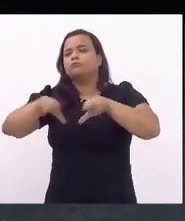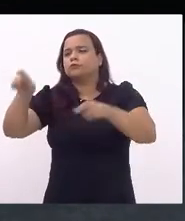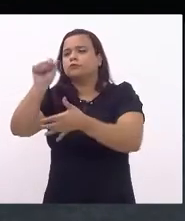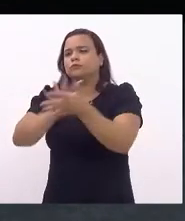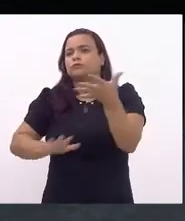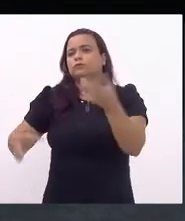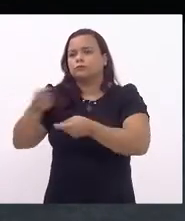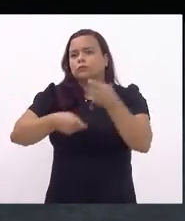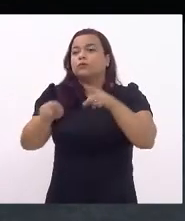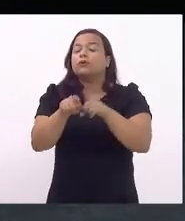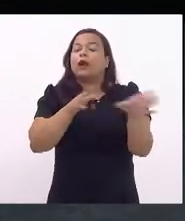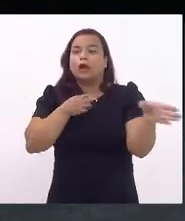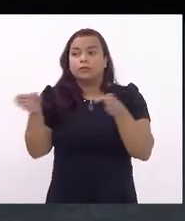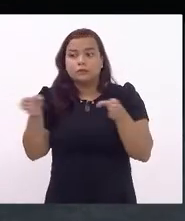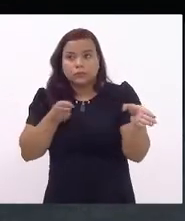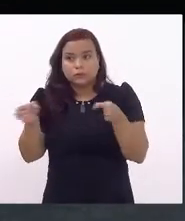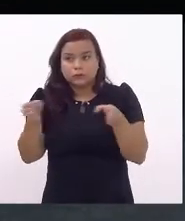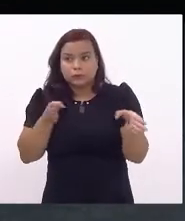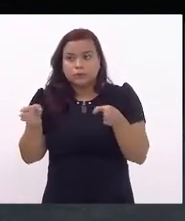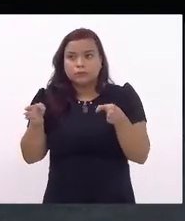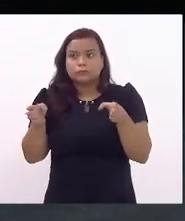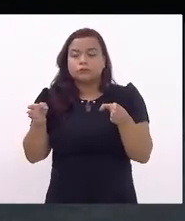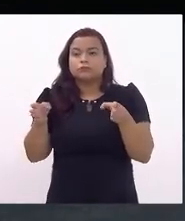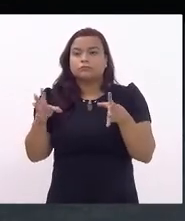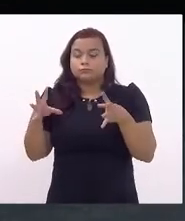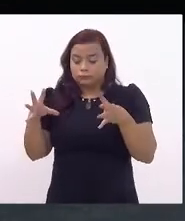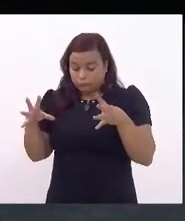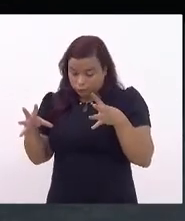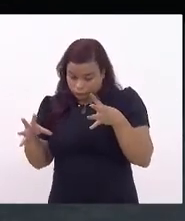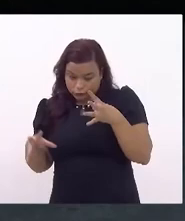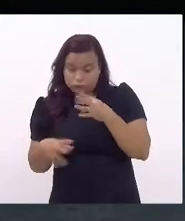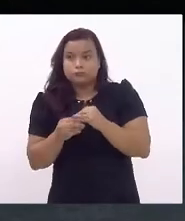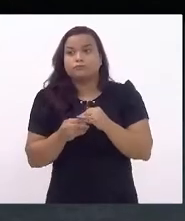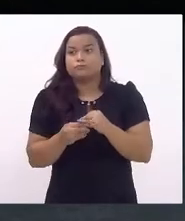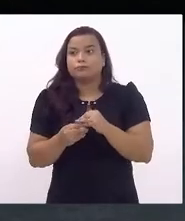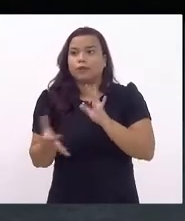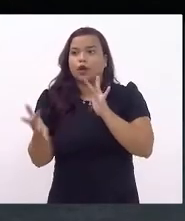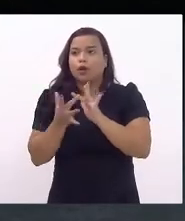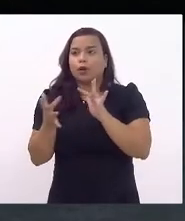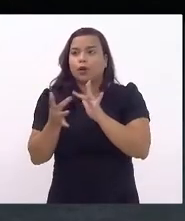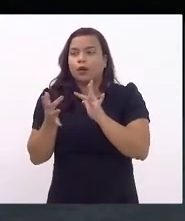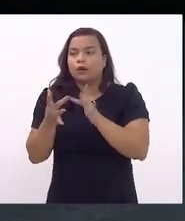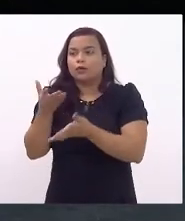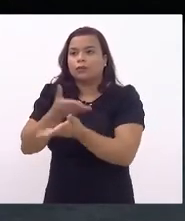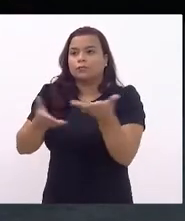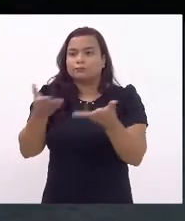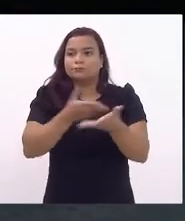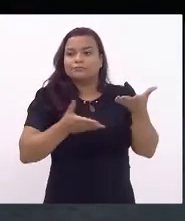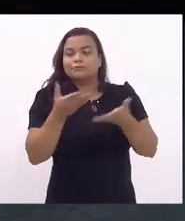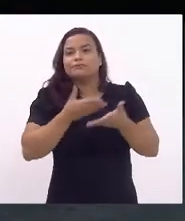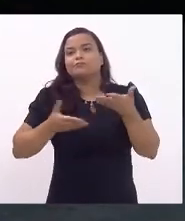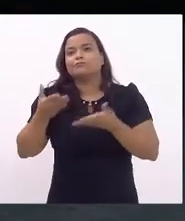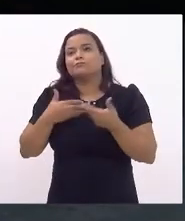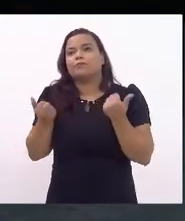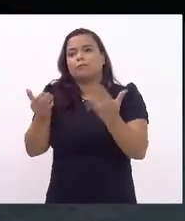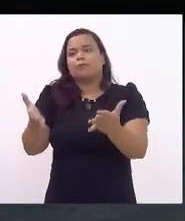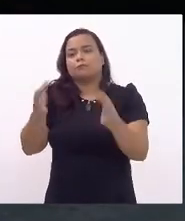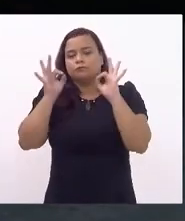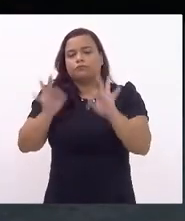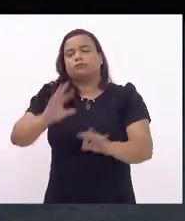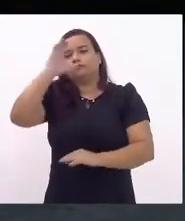acessibilidade. E aí eu introduzo. E a conectividade para garantir a cidadania.